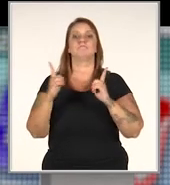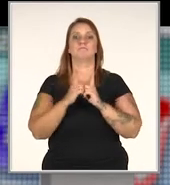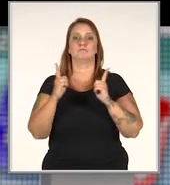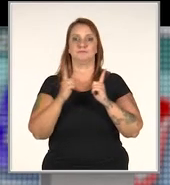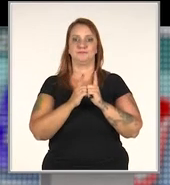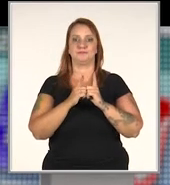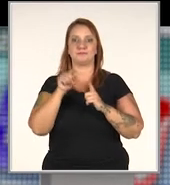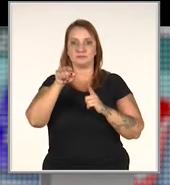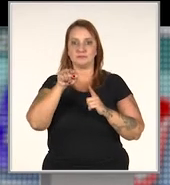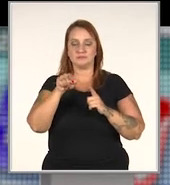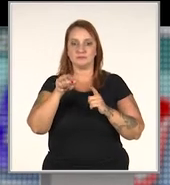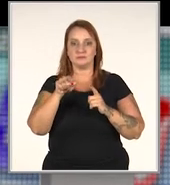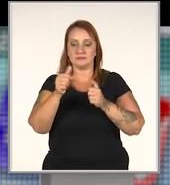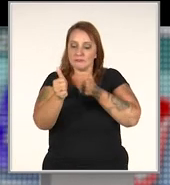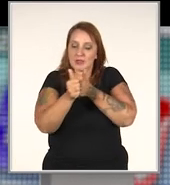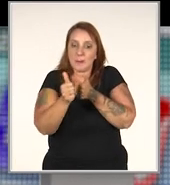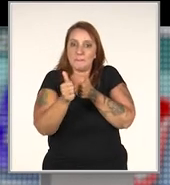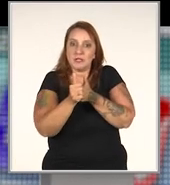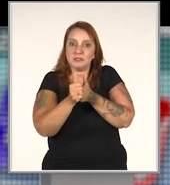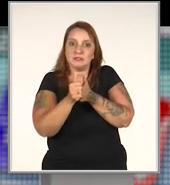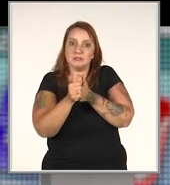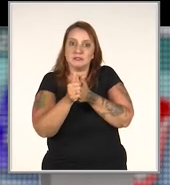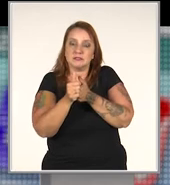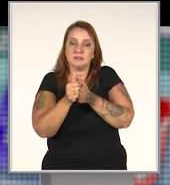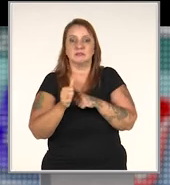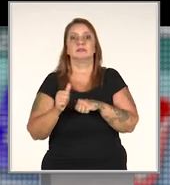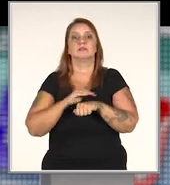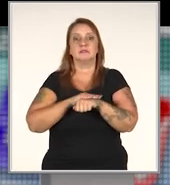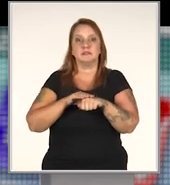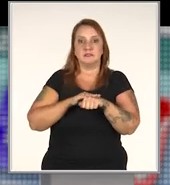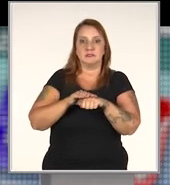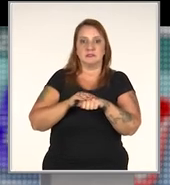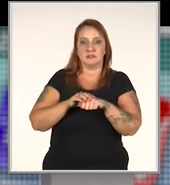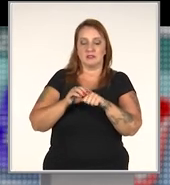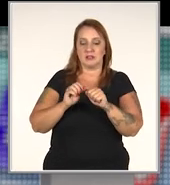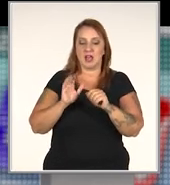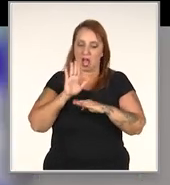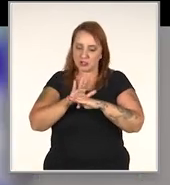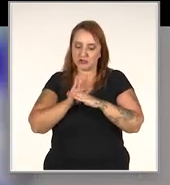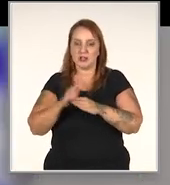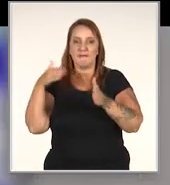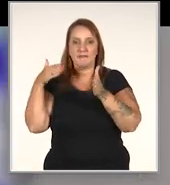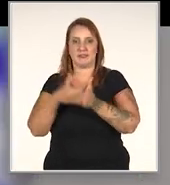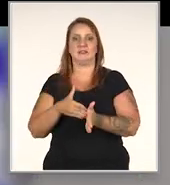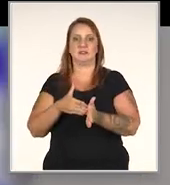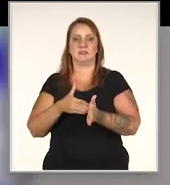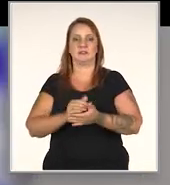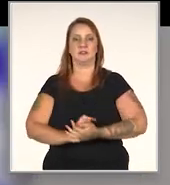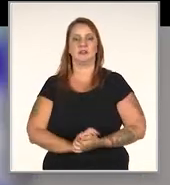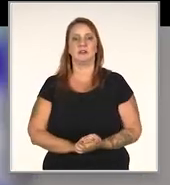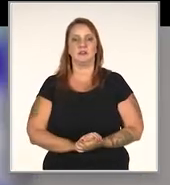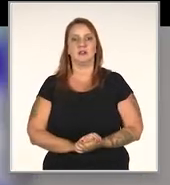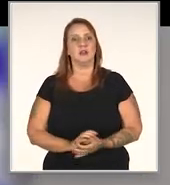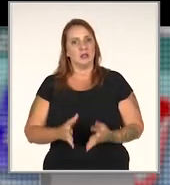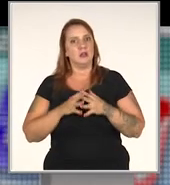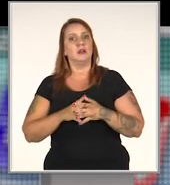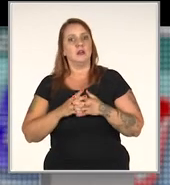prática. Quando se fala em fidelização no atendimento, essa aproximação, essa proximidade, ela traz isso, ela favorece essa